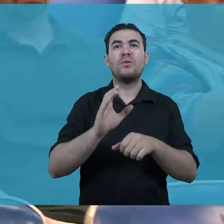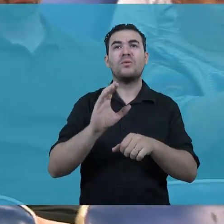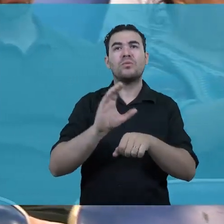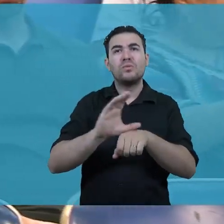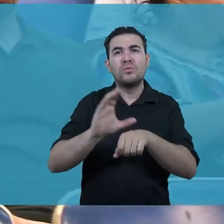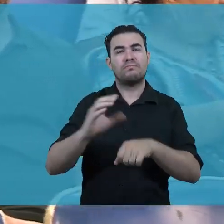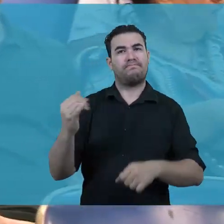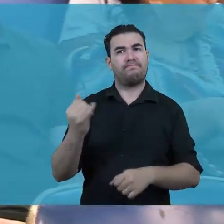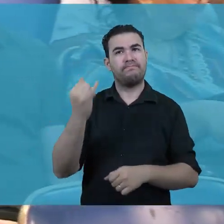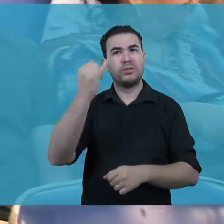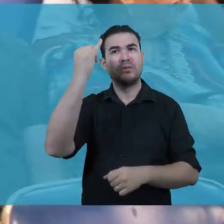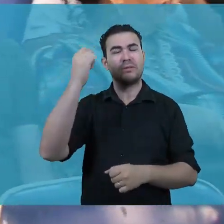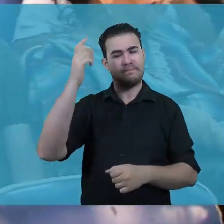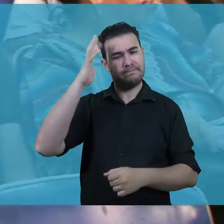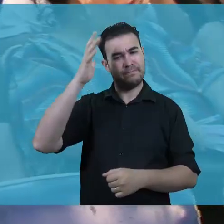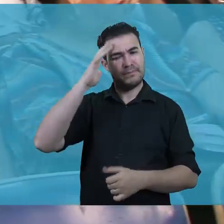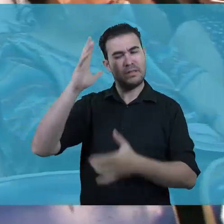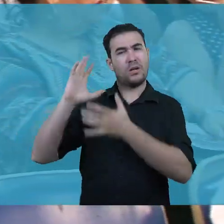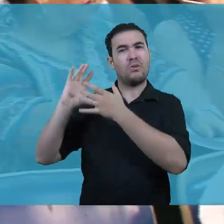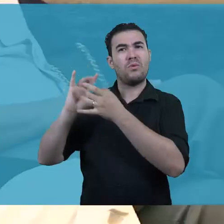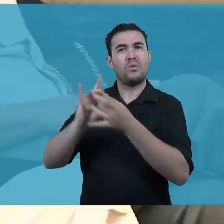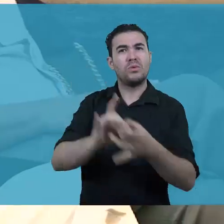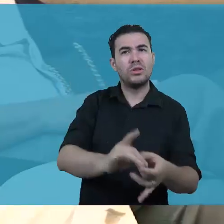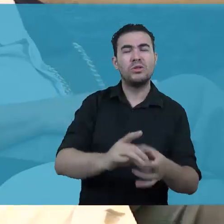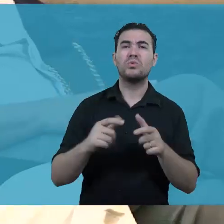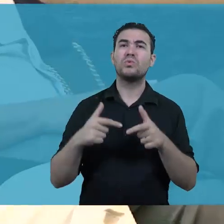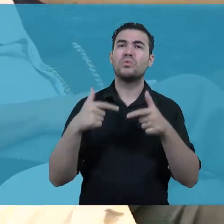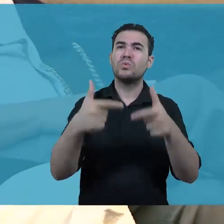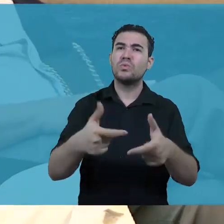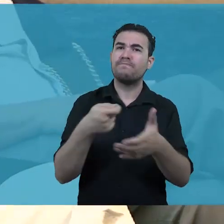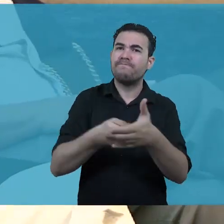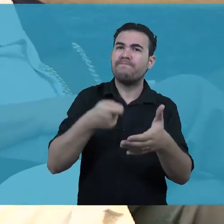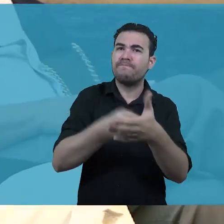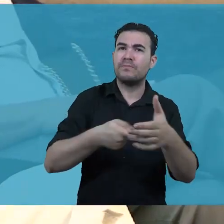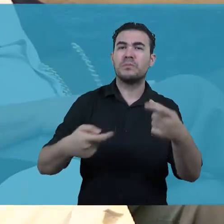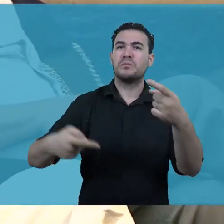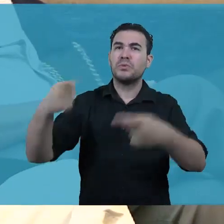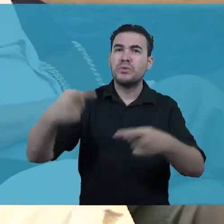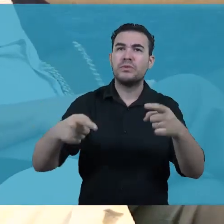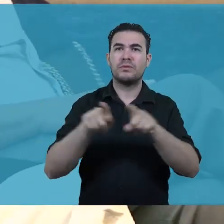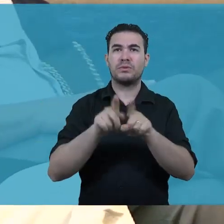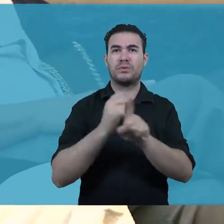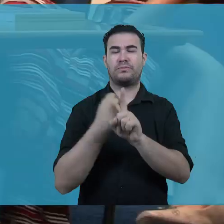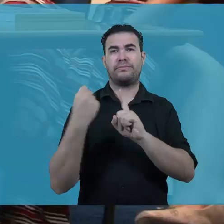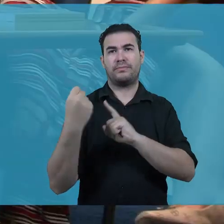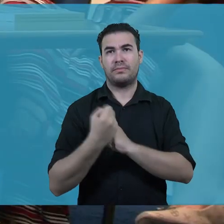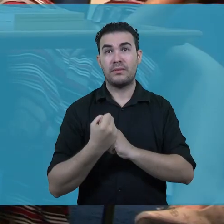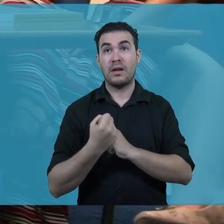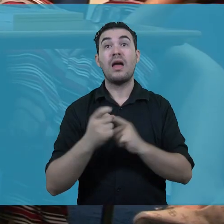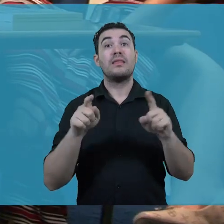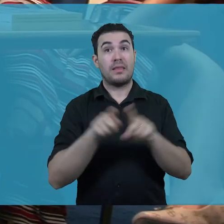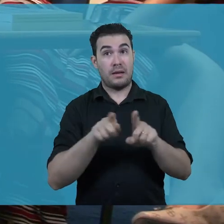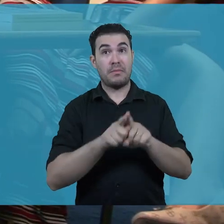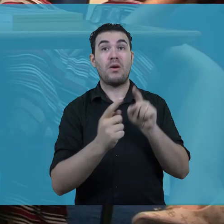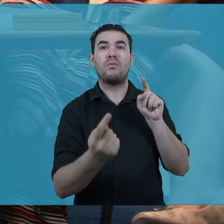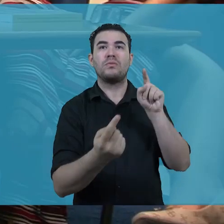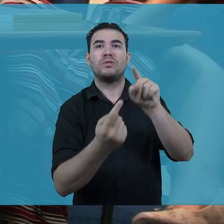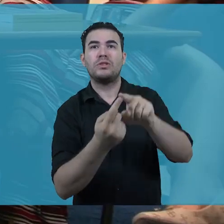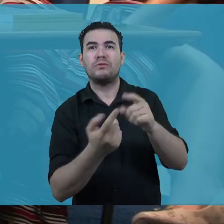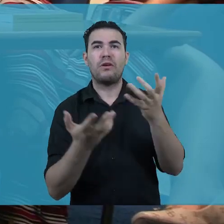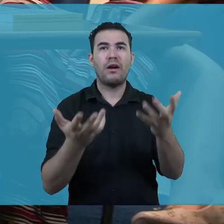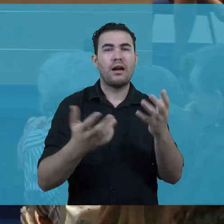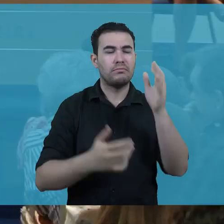programação foi pensada para lembrar a importância da graduação no contexto de lutas políticas e sociais. As discussões também